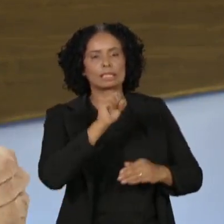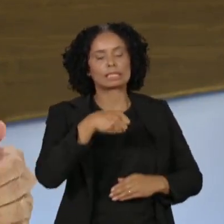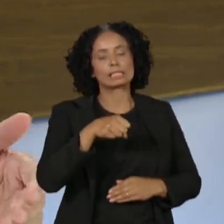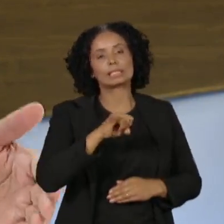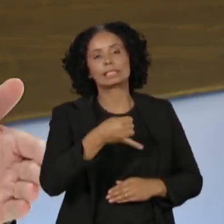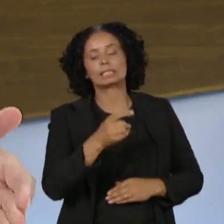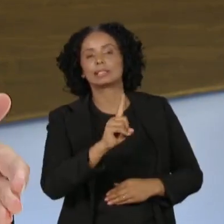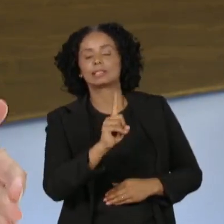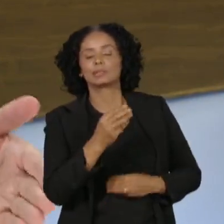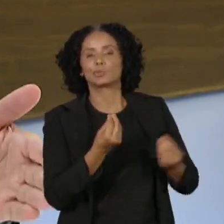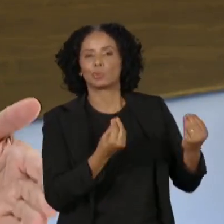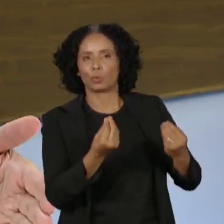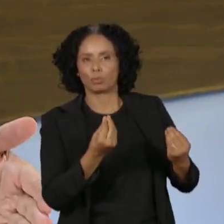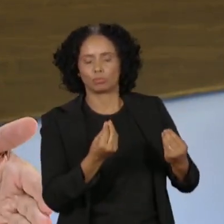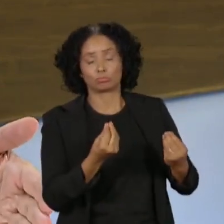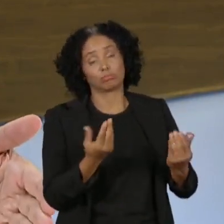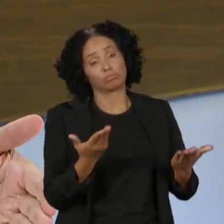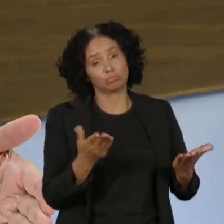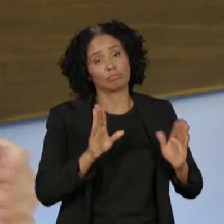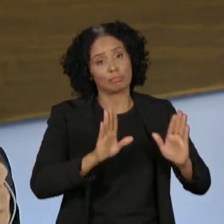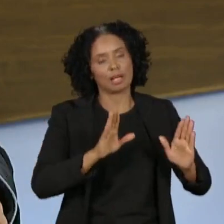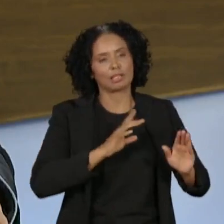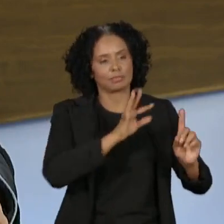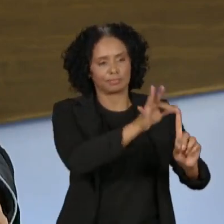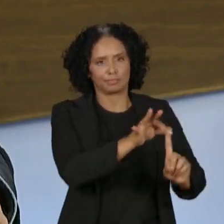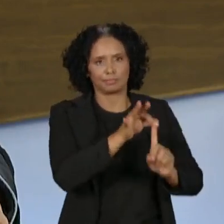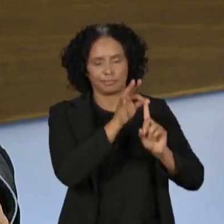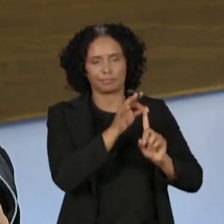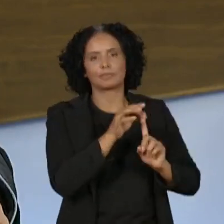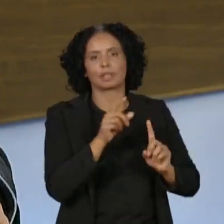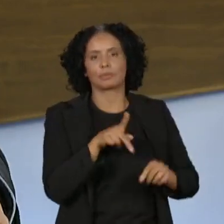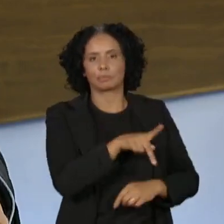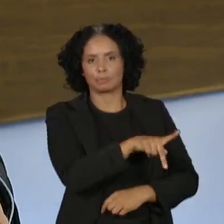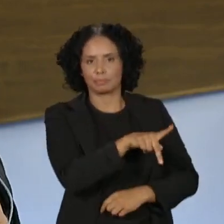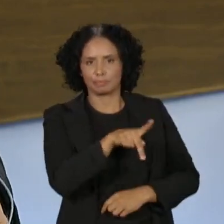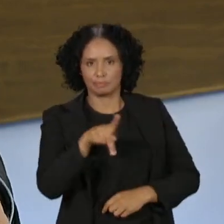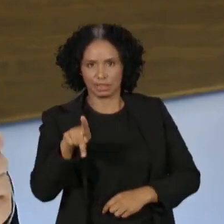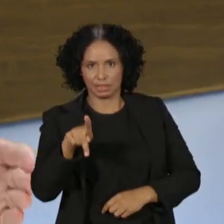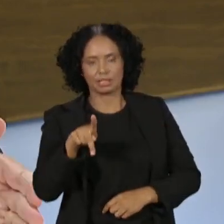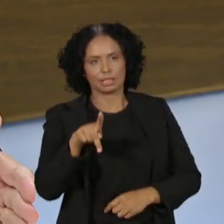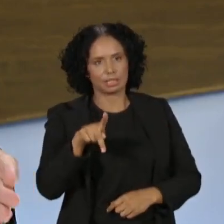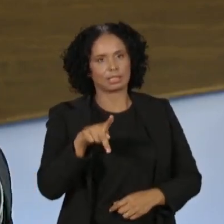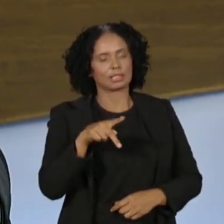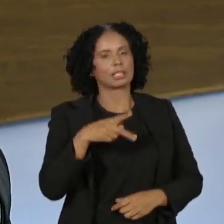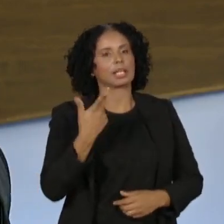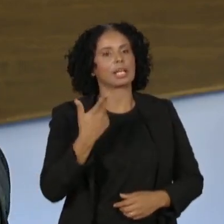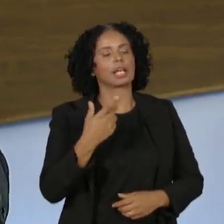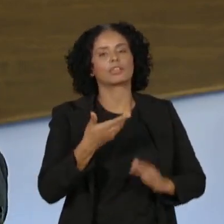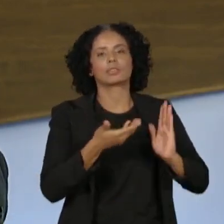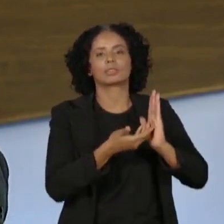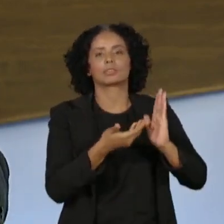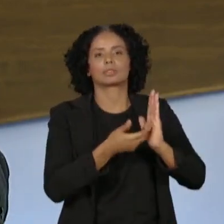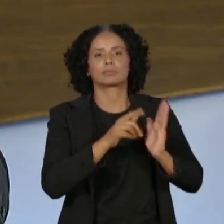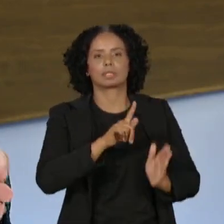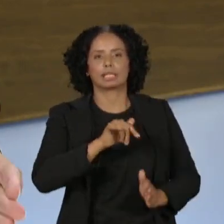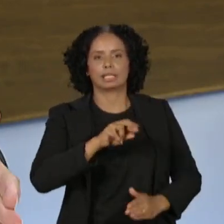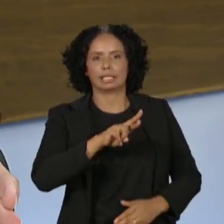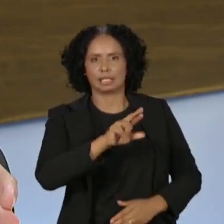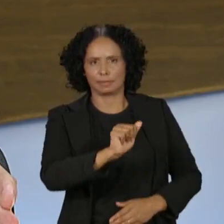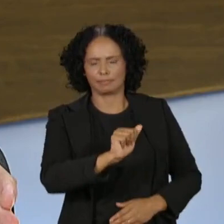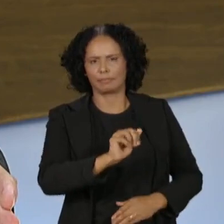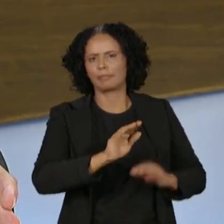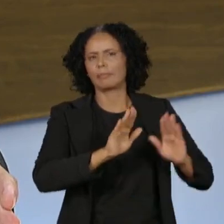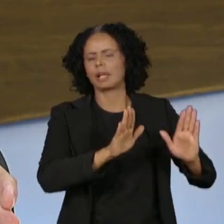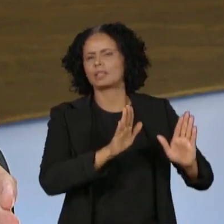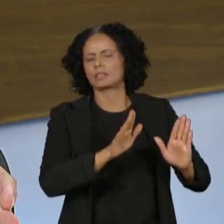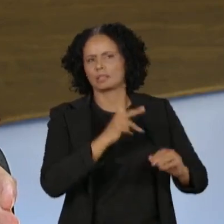Ministério. E ele é um aliado de primeira linha do presidente da Câmara, Arthur Lira. Eu queria saber do senhor primeiro, se tem algum impacto na relação